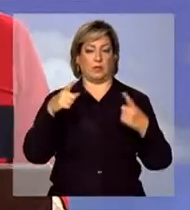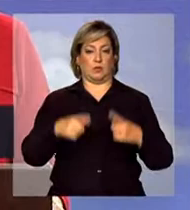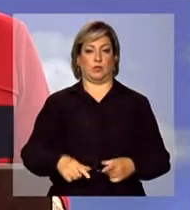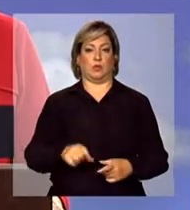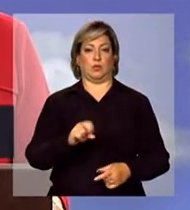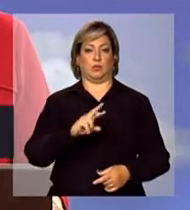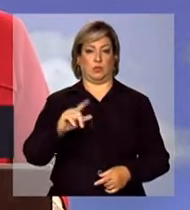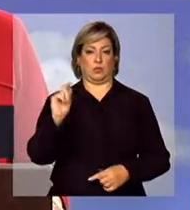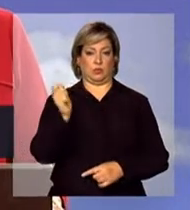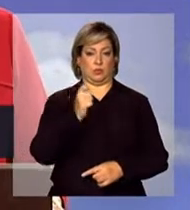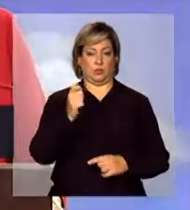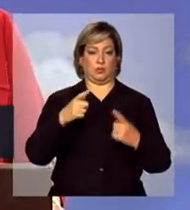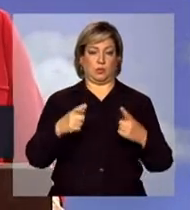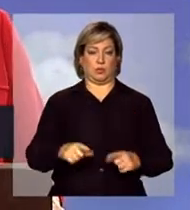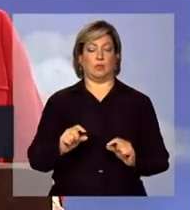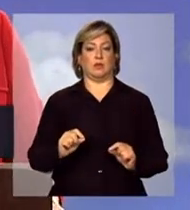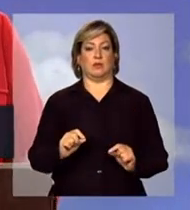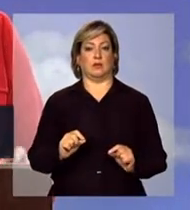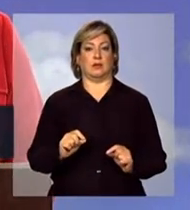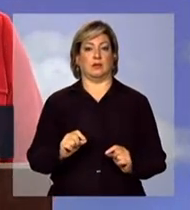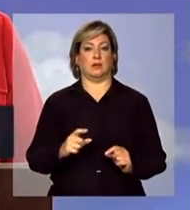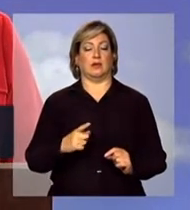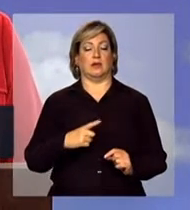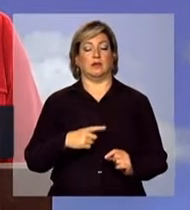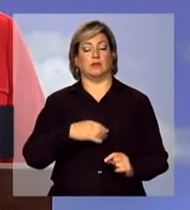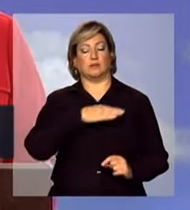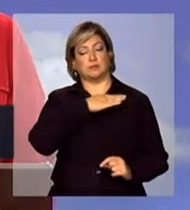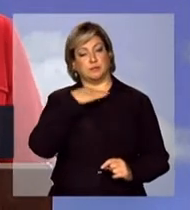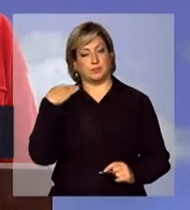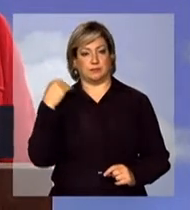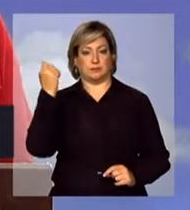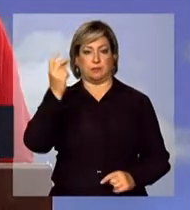que nos deixou nessa madrugada.